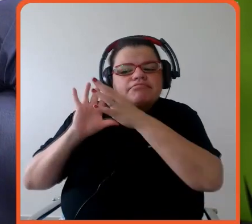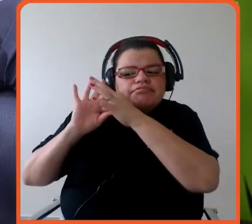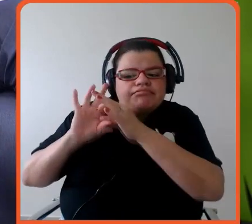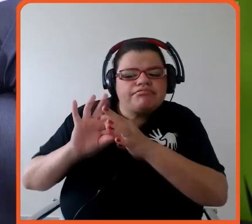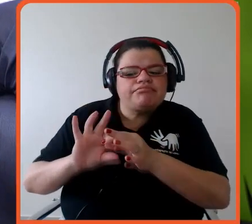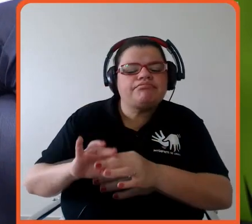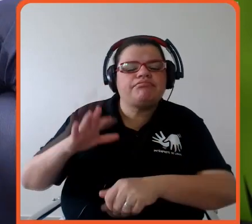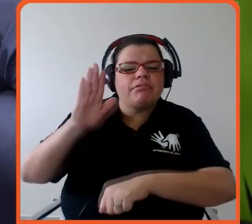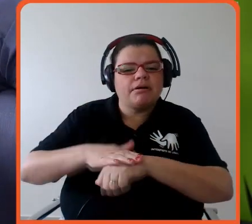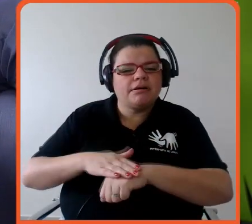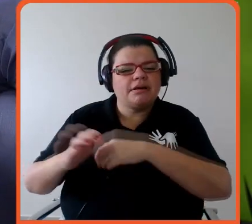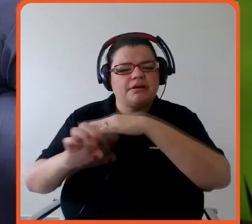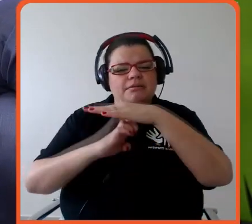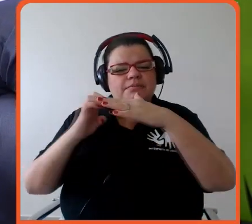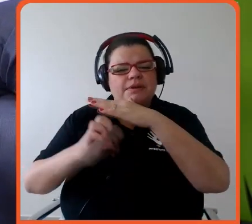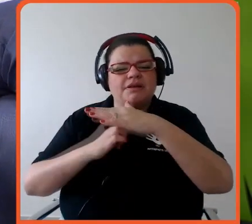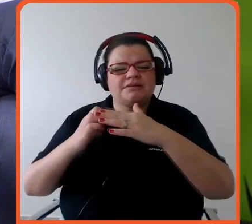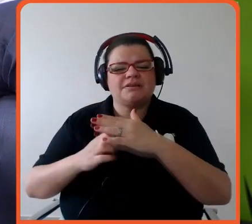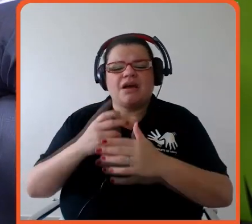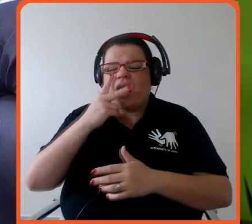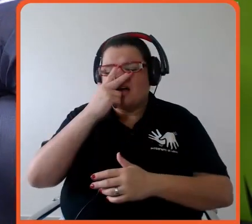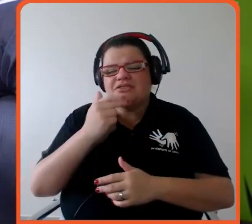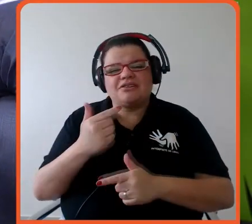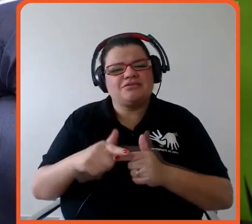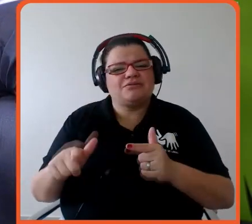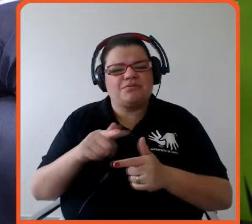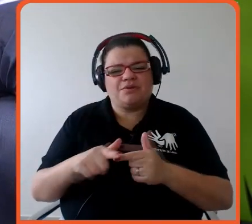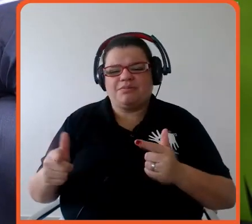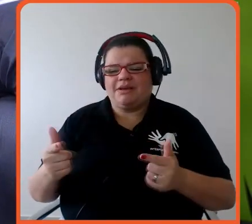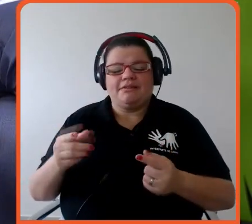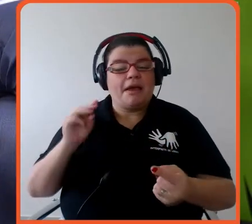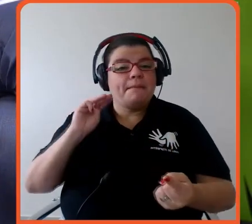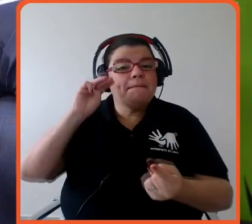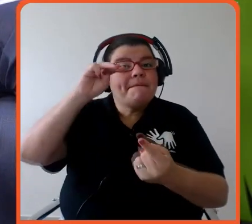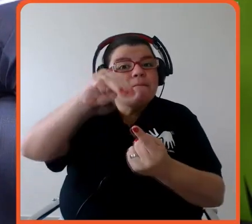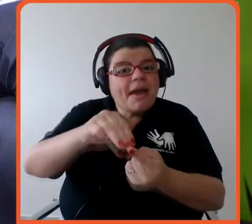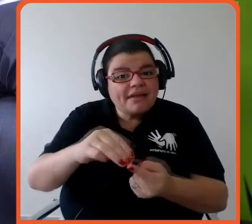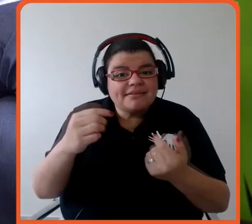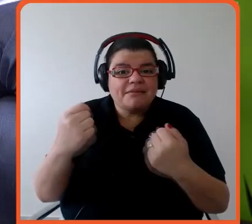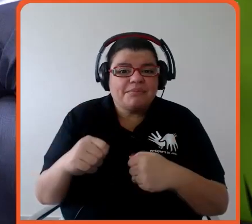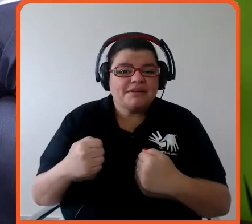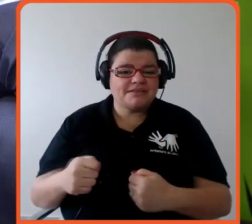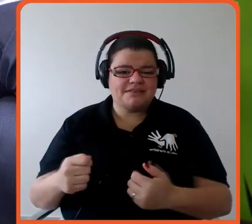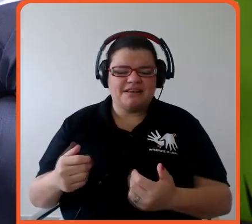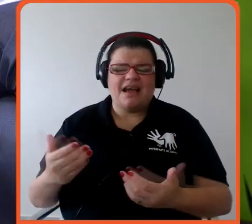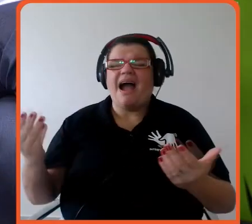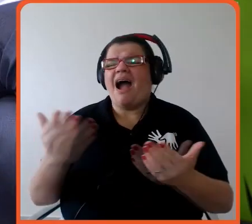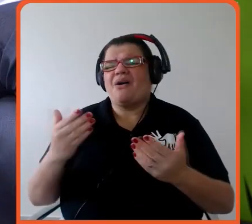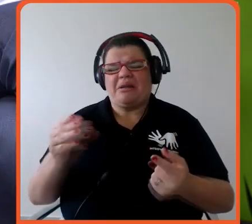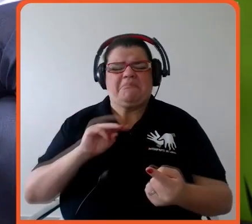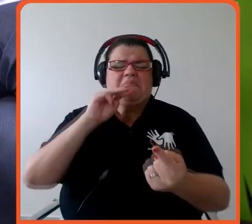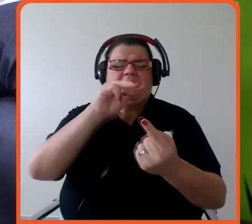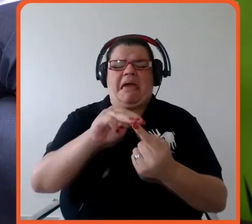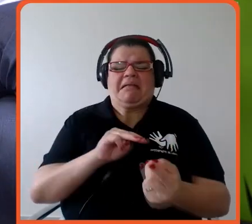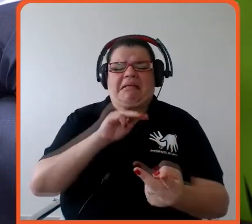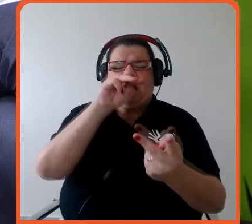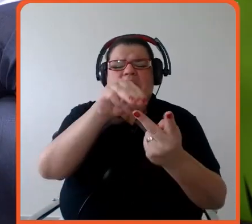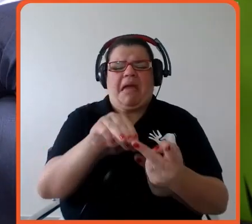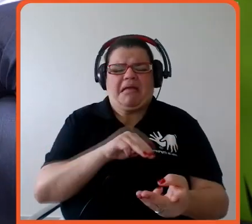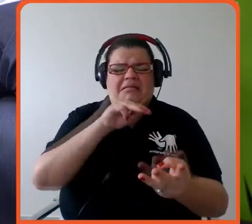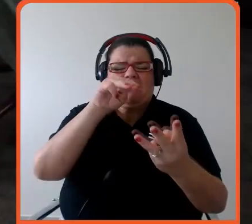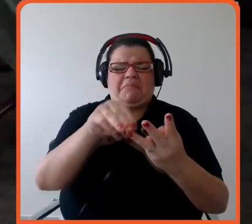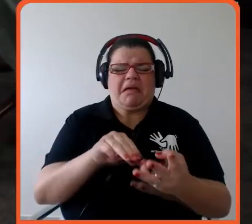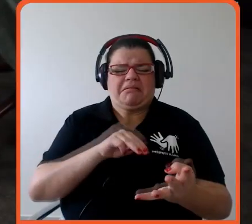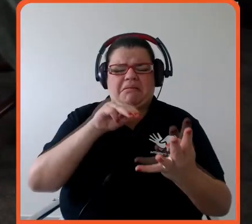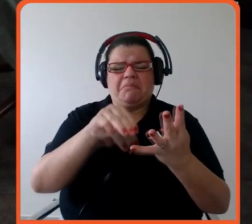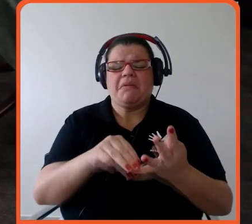greenwashing porque não existe fazer meta aliás está um festival de meta net zero vou roubar um pouco 30 segundos mais